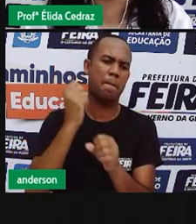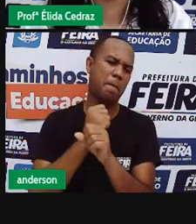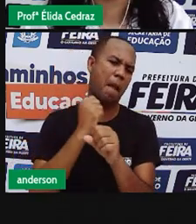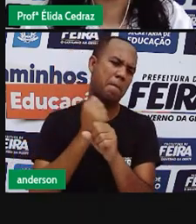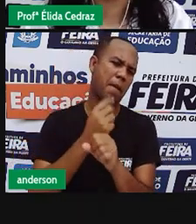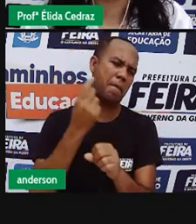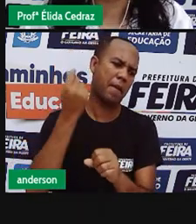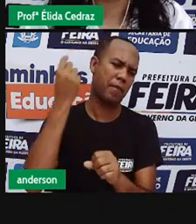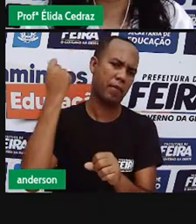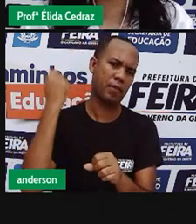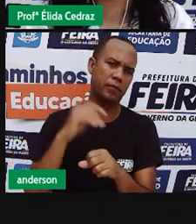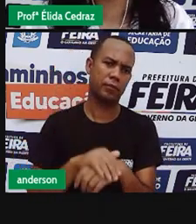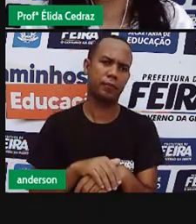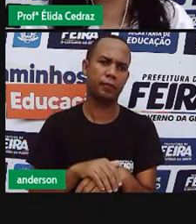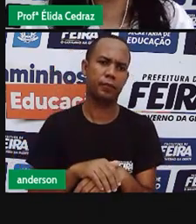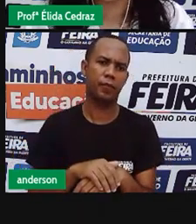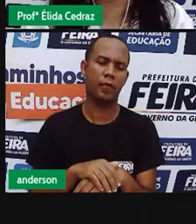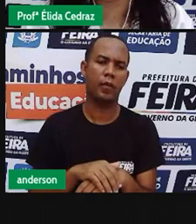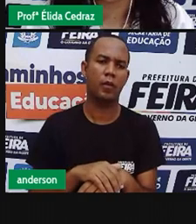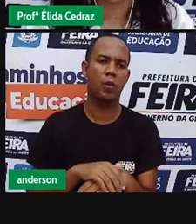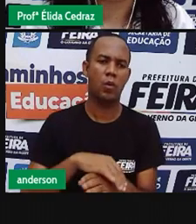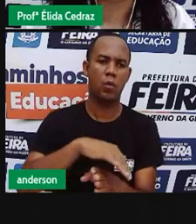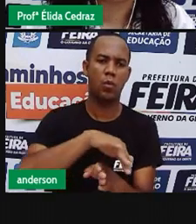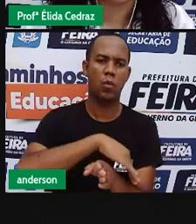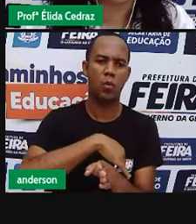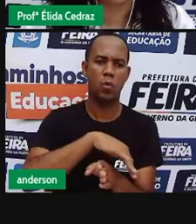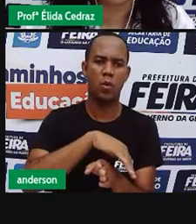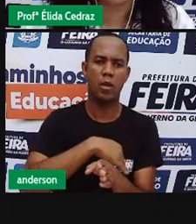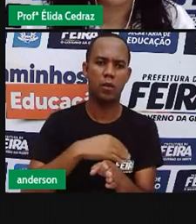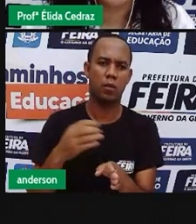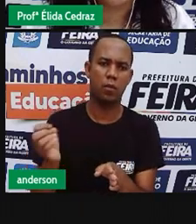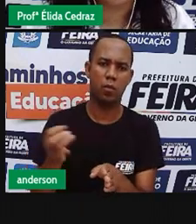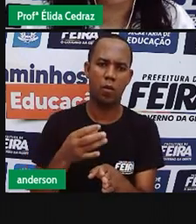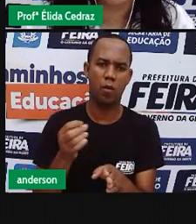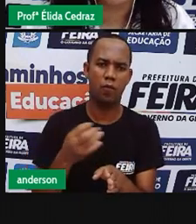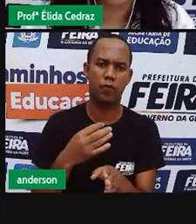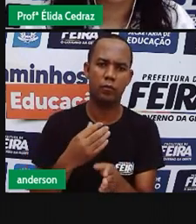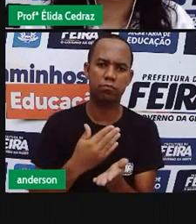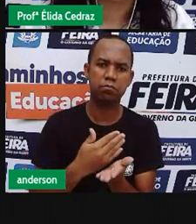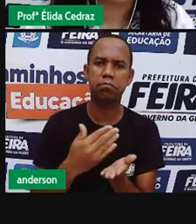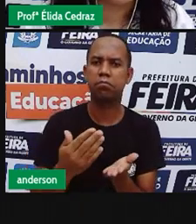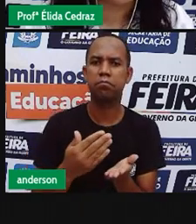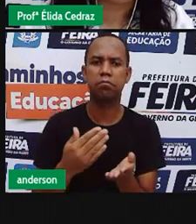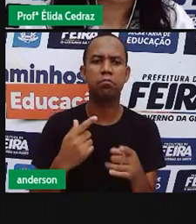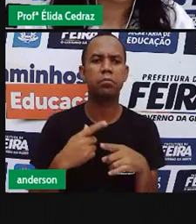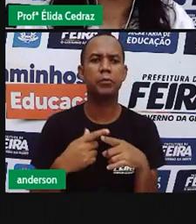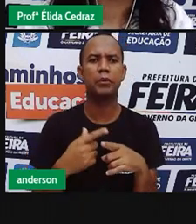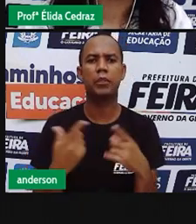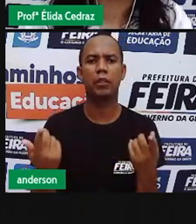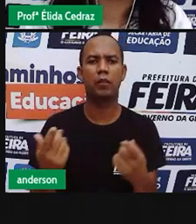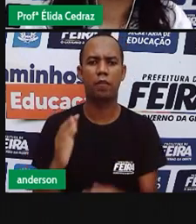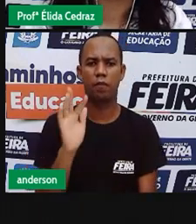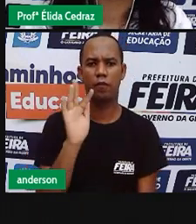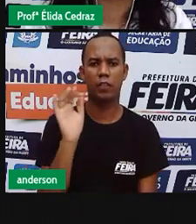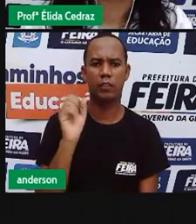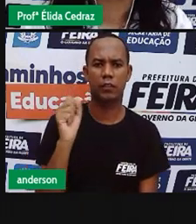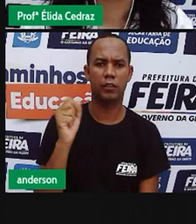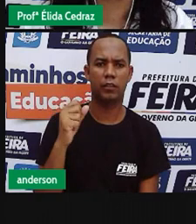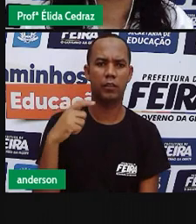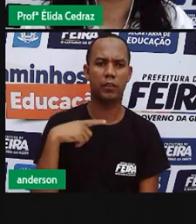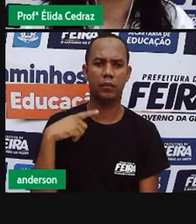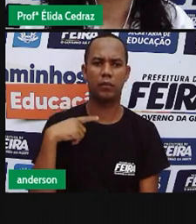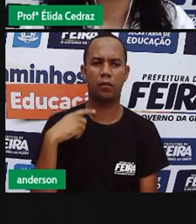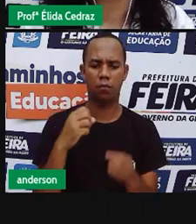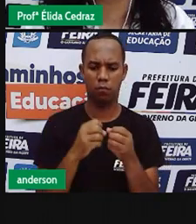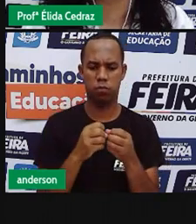fundação. E as ruas recentes, a cada dia, são renovas. Porque a Sala de Campana tem crescido